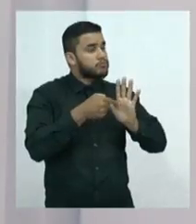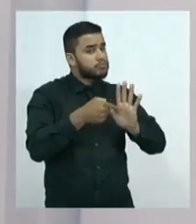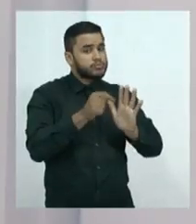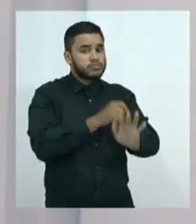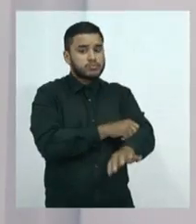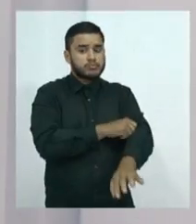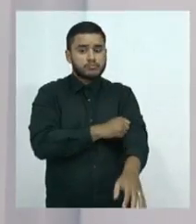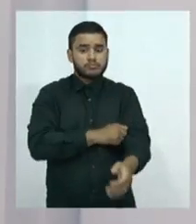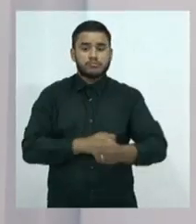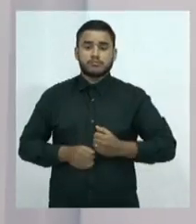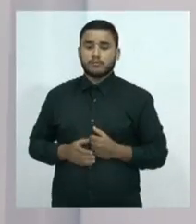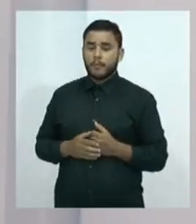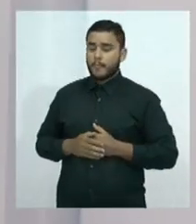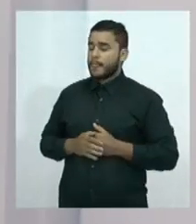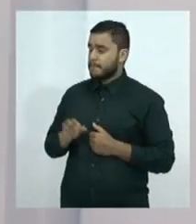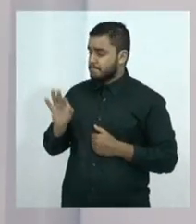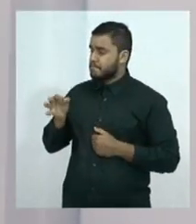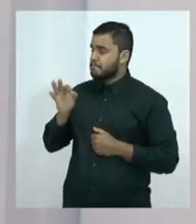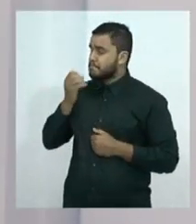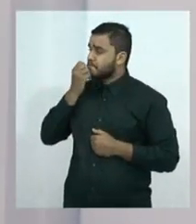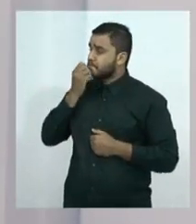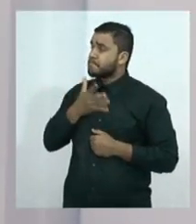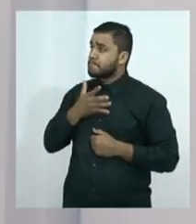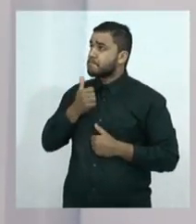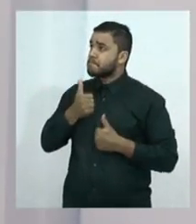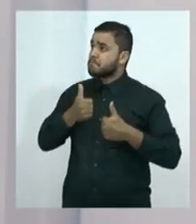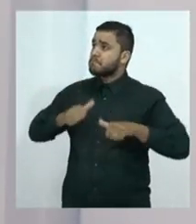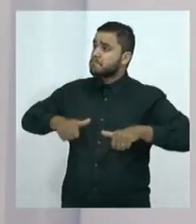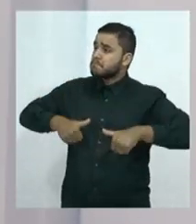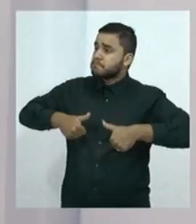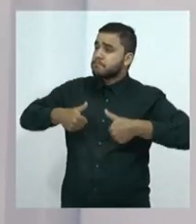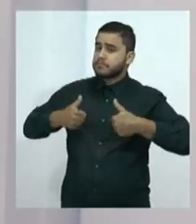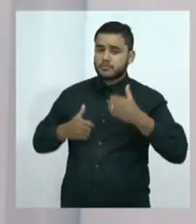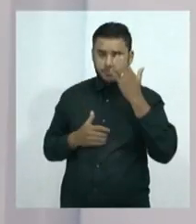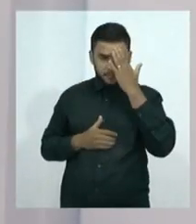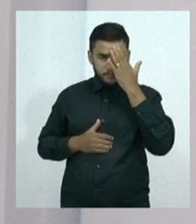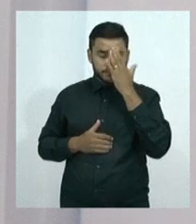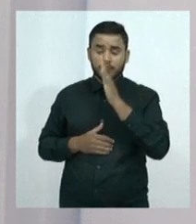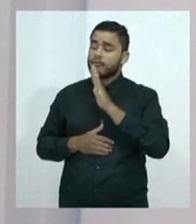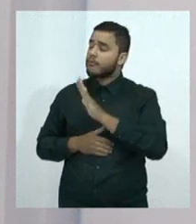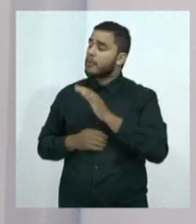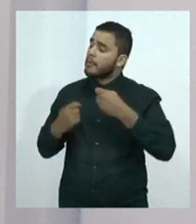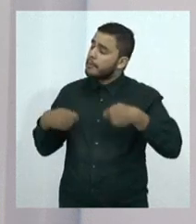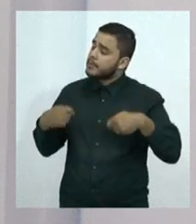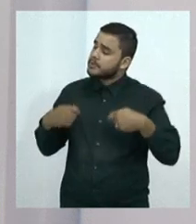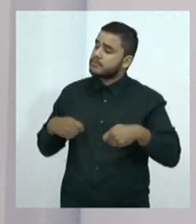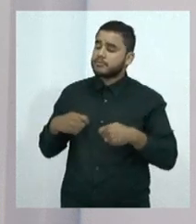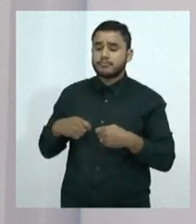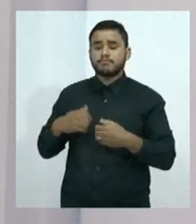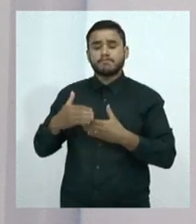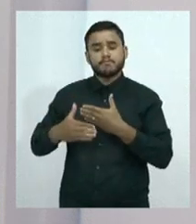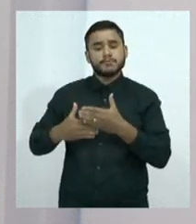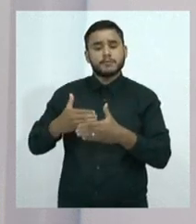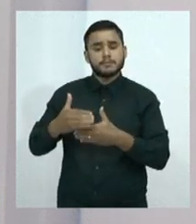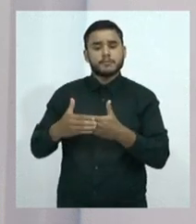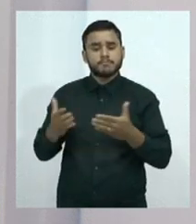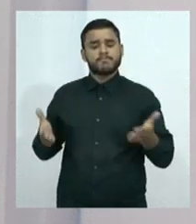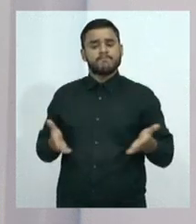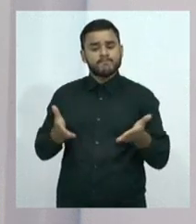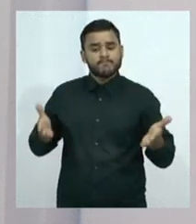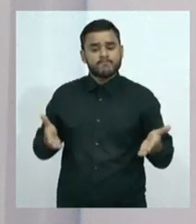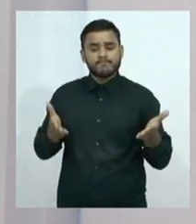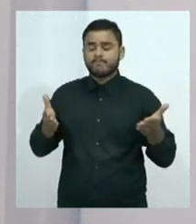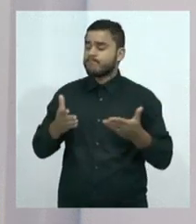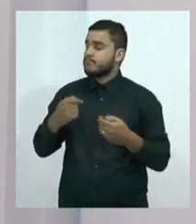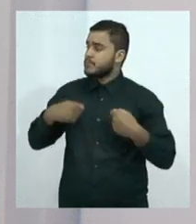Foi bom, um nível bom. A gente notou que ainda existe uma necessidade cada vez maior de fomento, realmente,